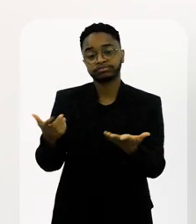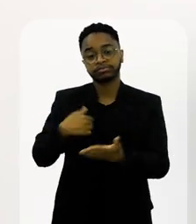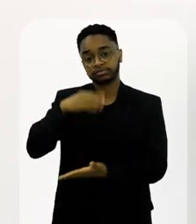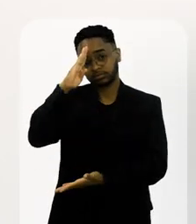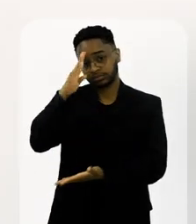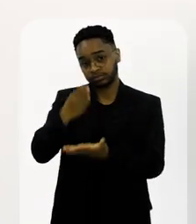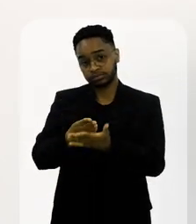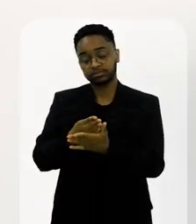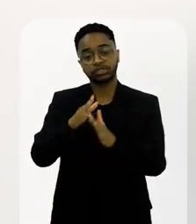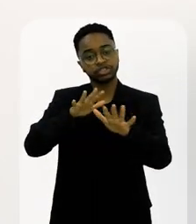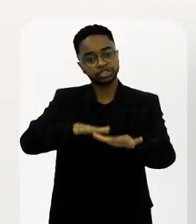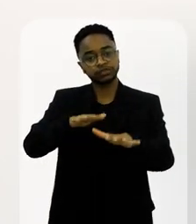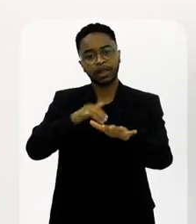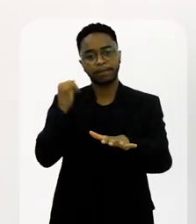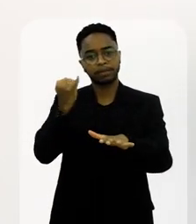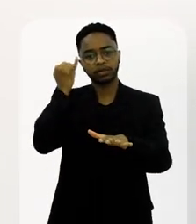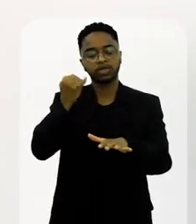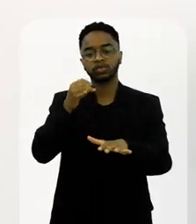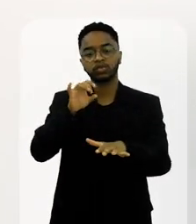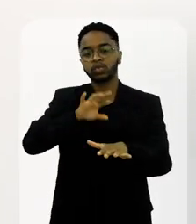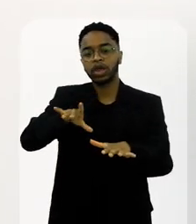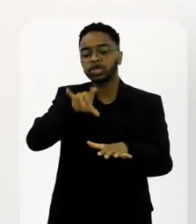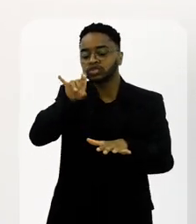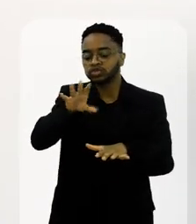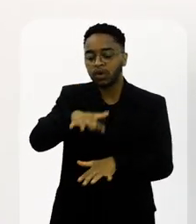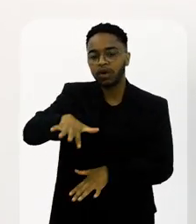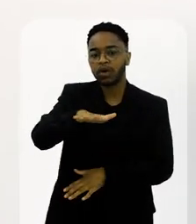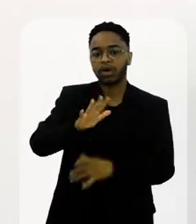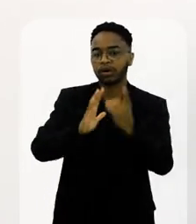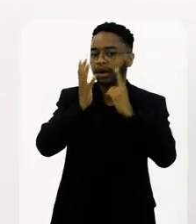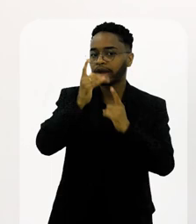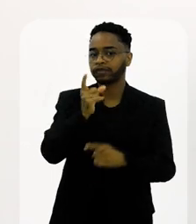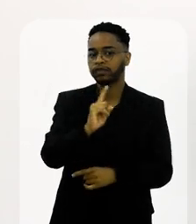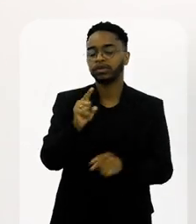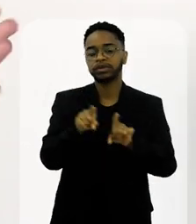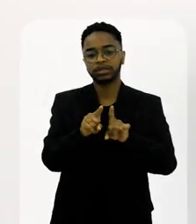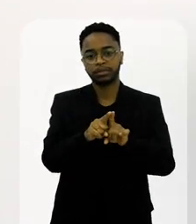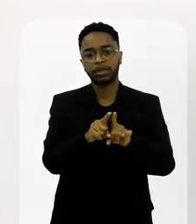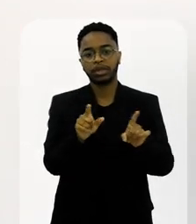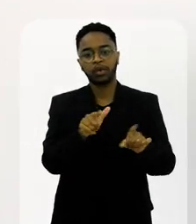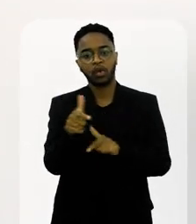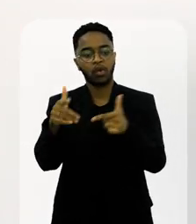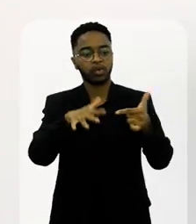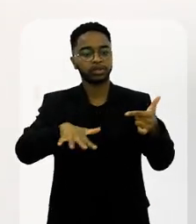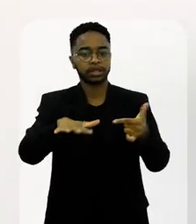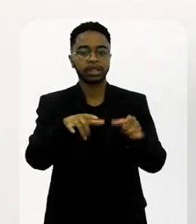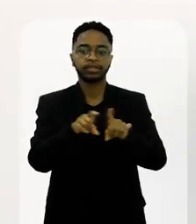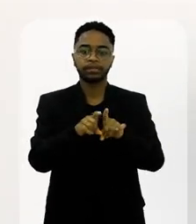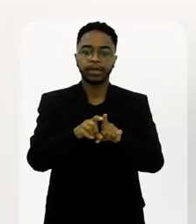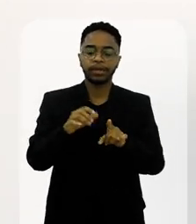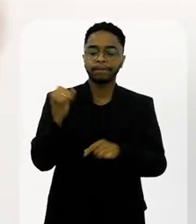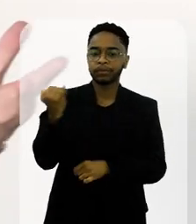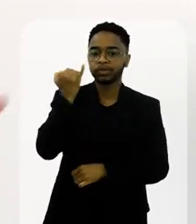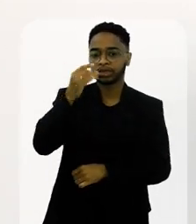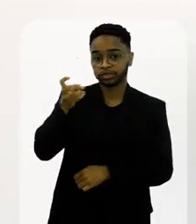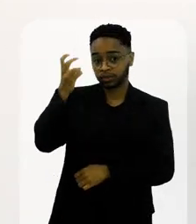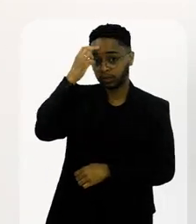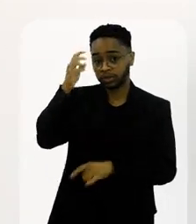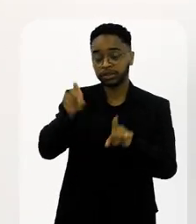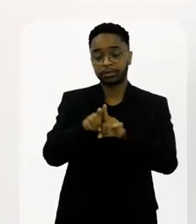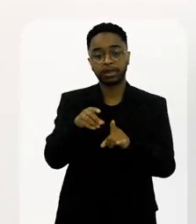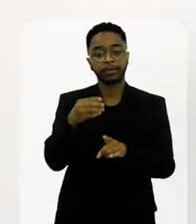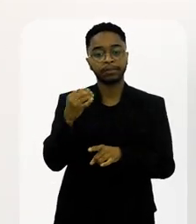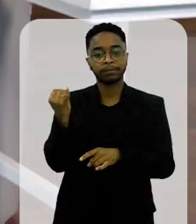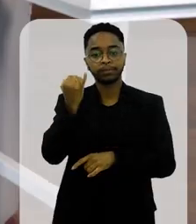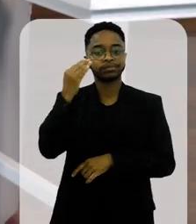importância muito além de ter sido um simples desfile escola de samba. Foi um momento marcante para a nossa cultura e para a compreensão do que é essa